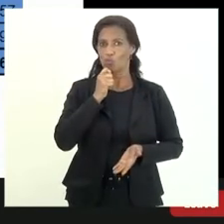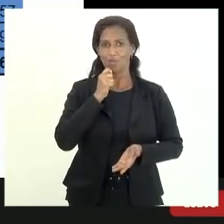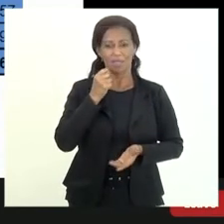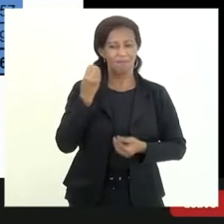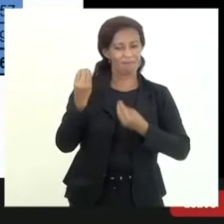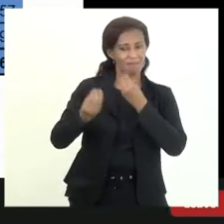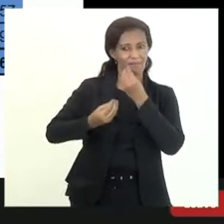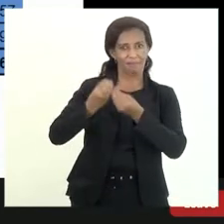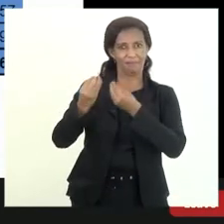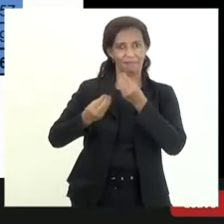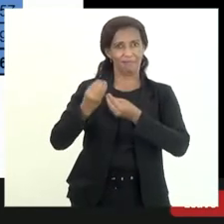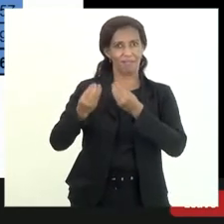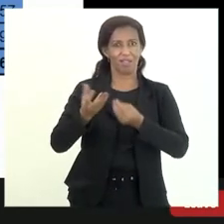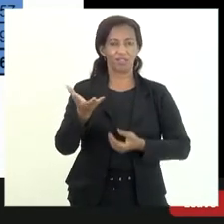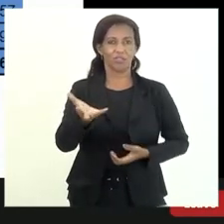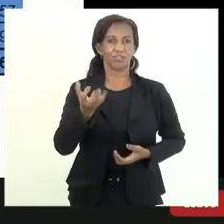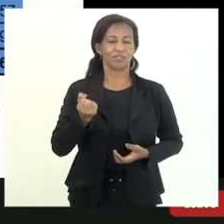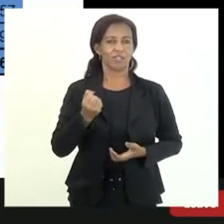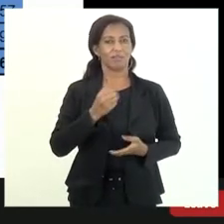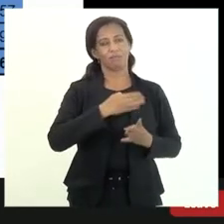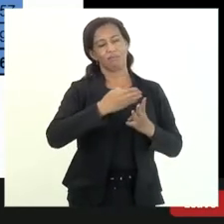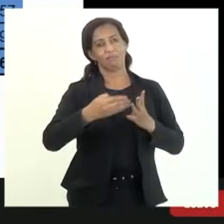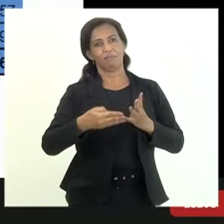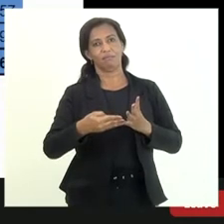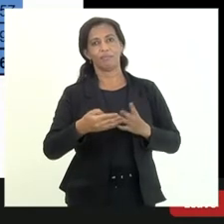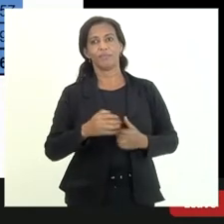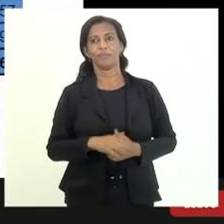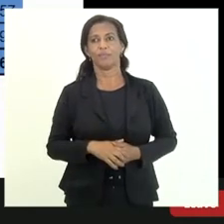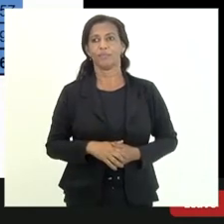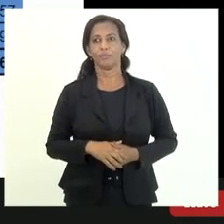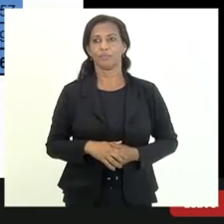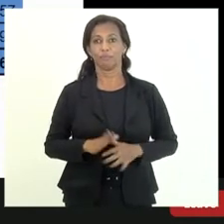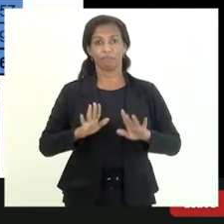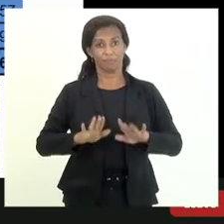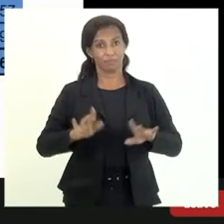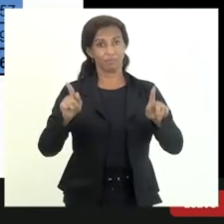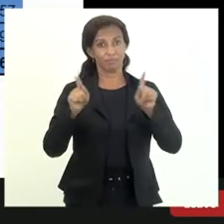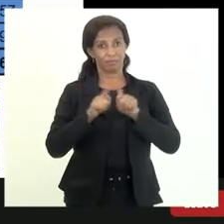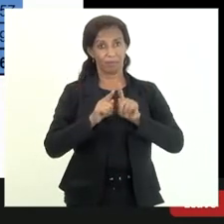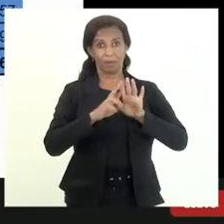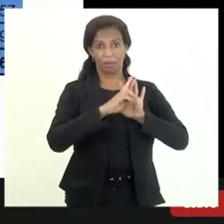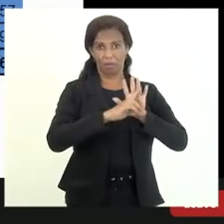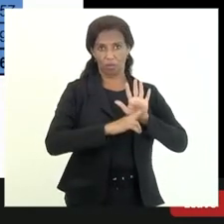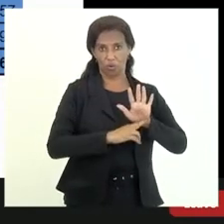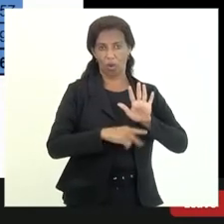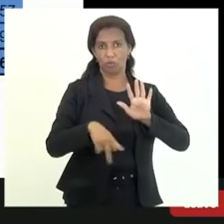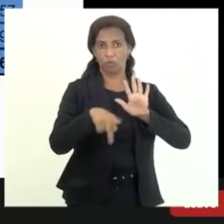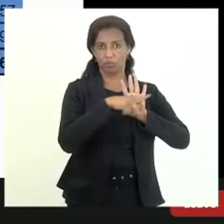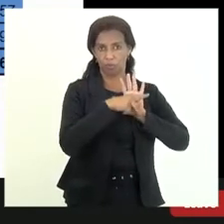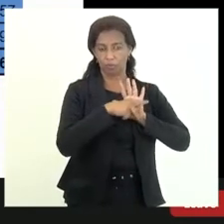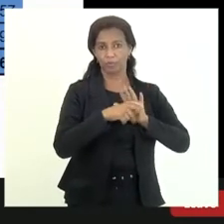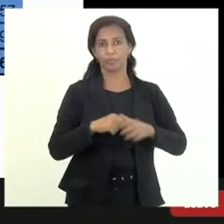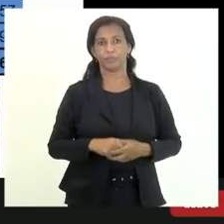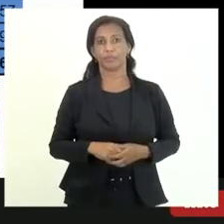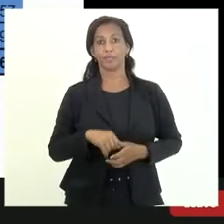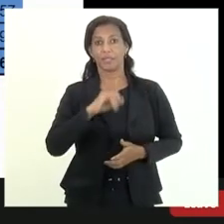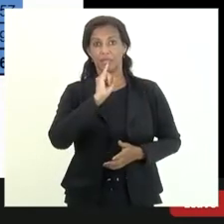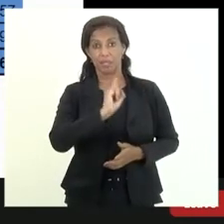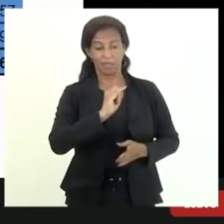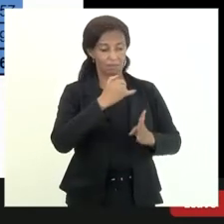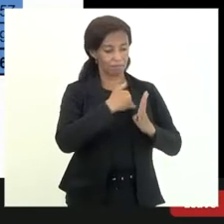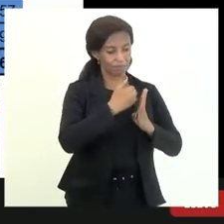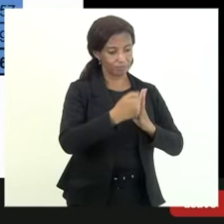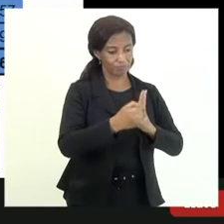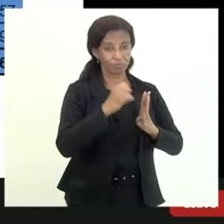de receber esse crédito no entanto pelas normas contadas se esse crédito ele foi